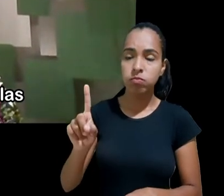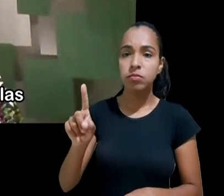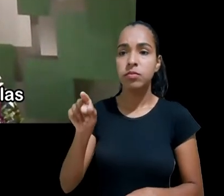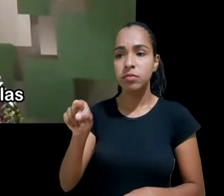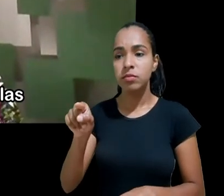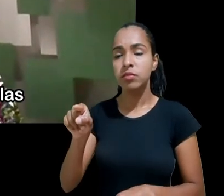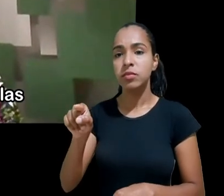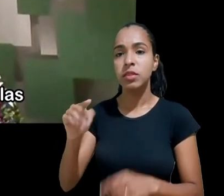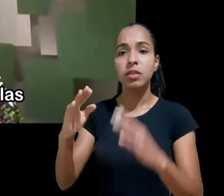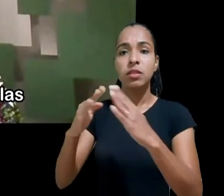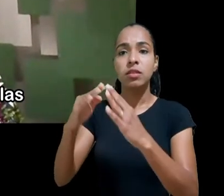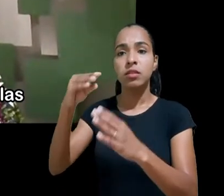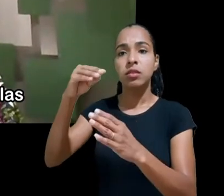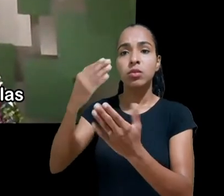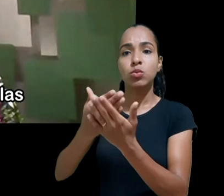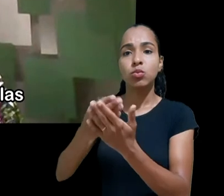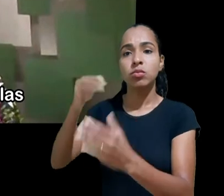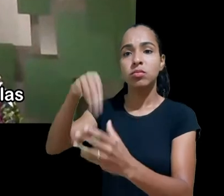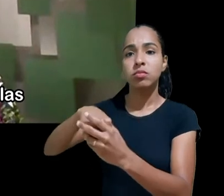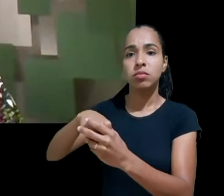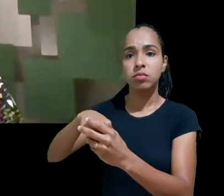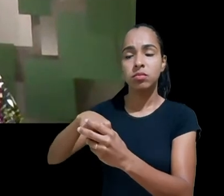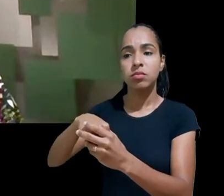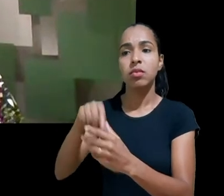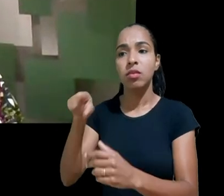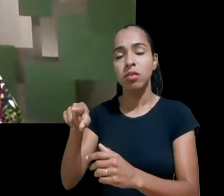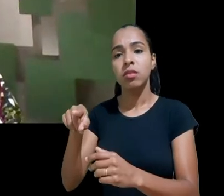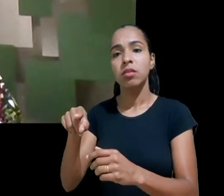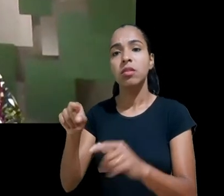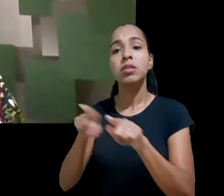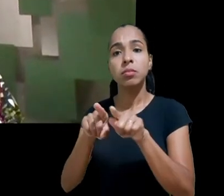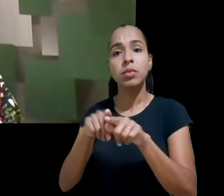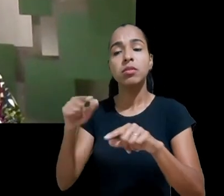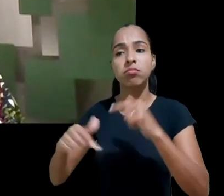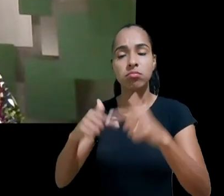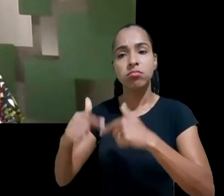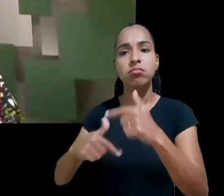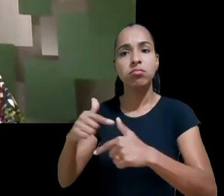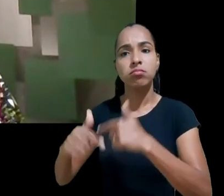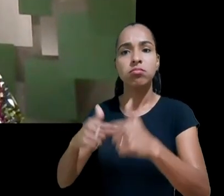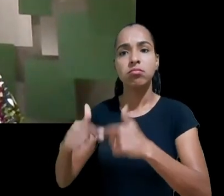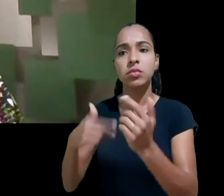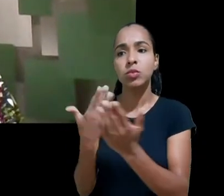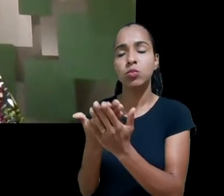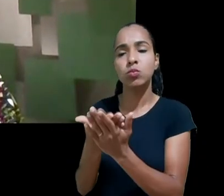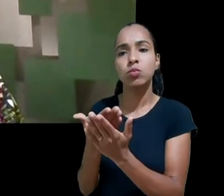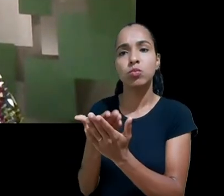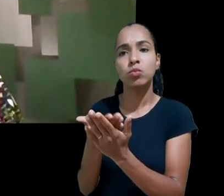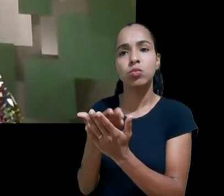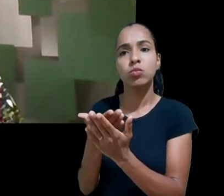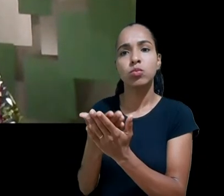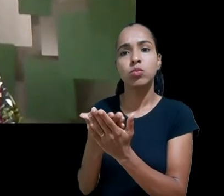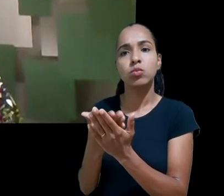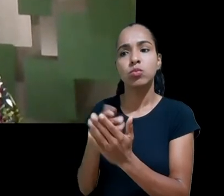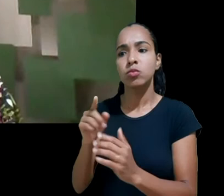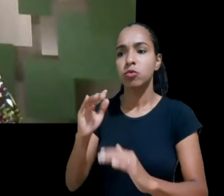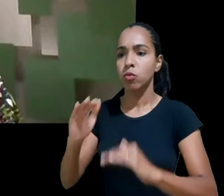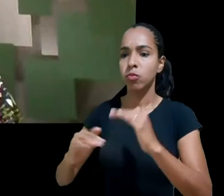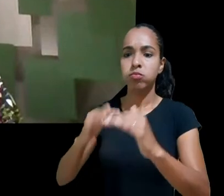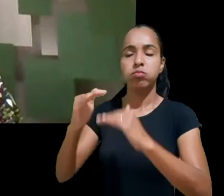algumas das intervenções nas aulas para ampliar o alcance e o impacto na vida das crianças e jovens